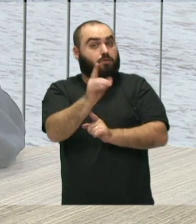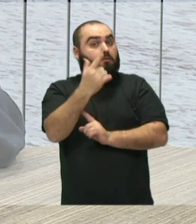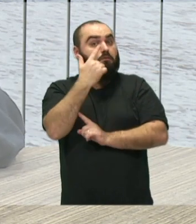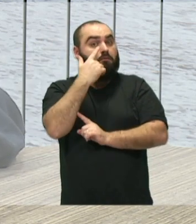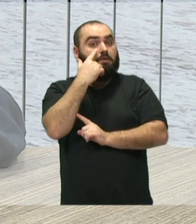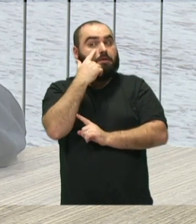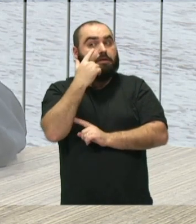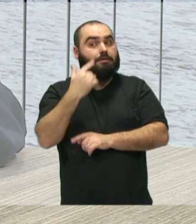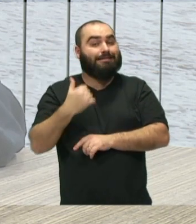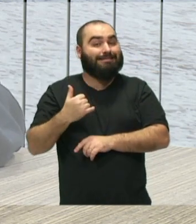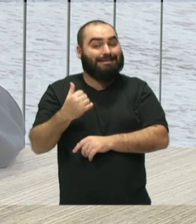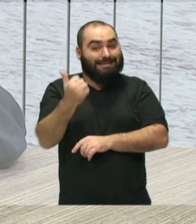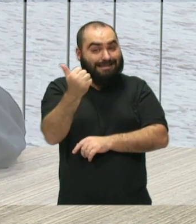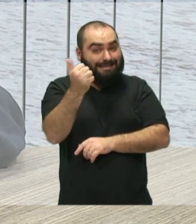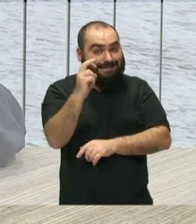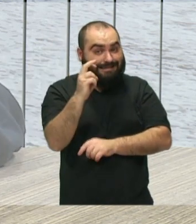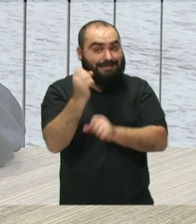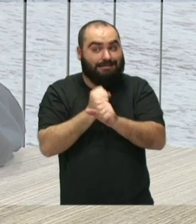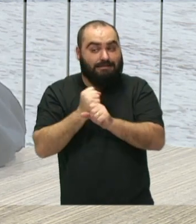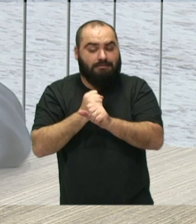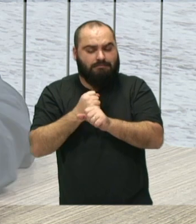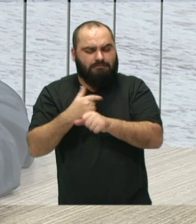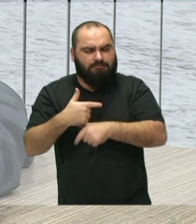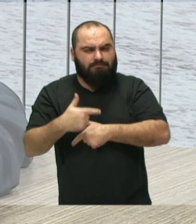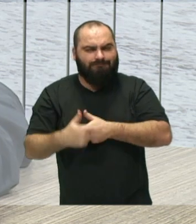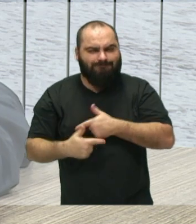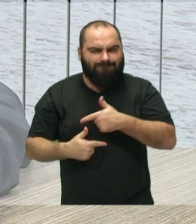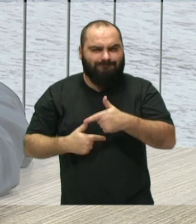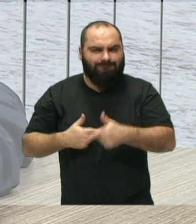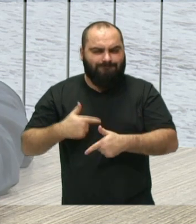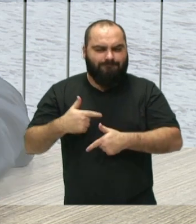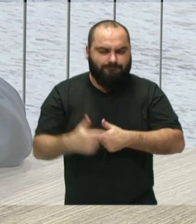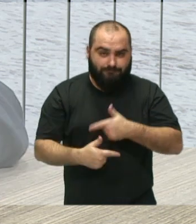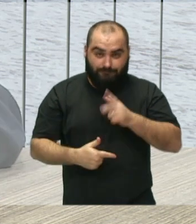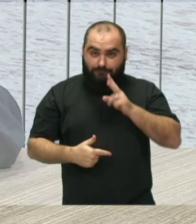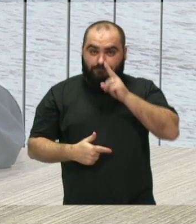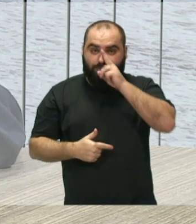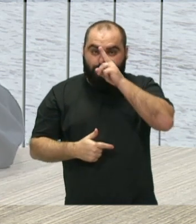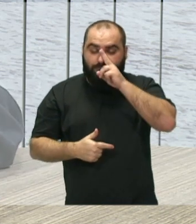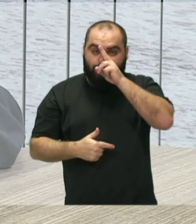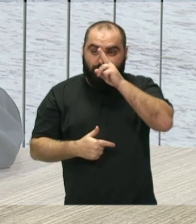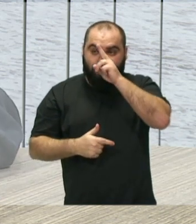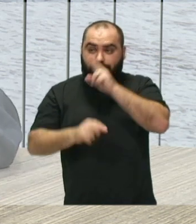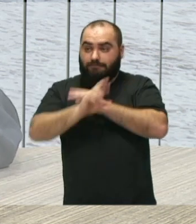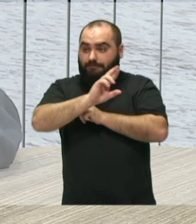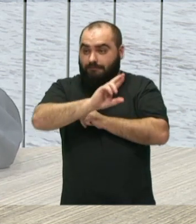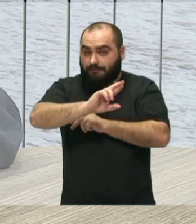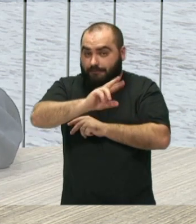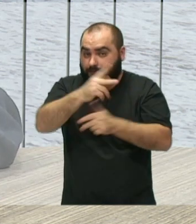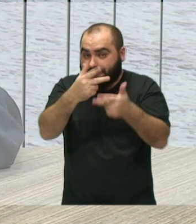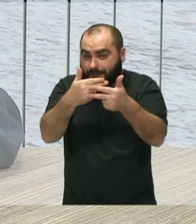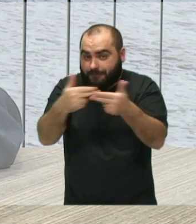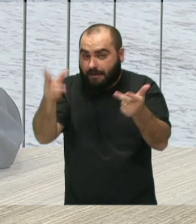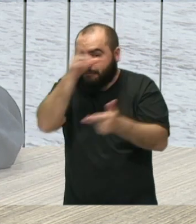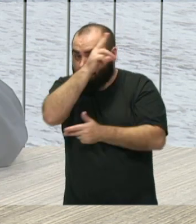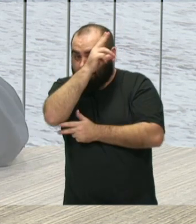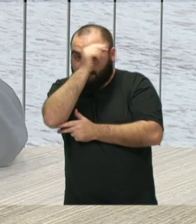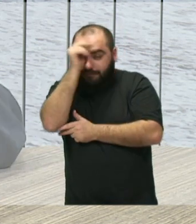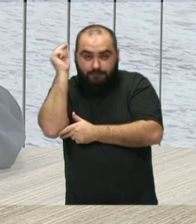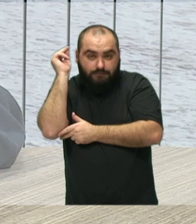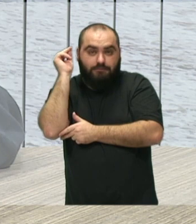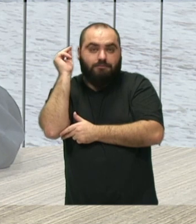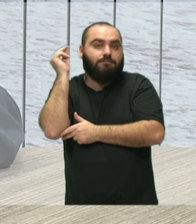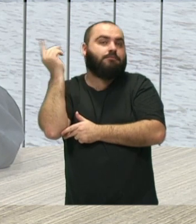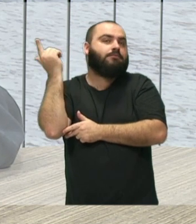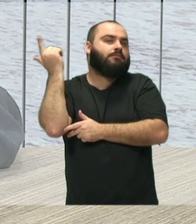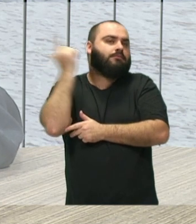15 anos em ampla atividade e atravessando já várias gestões, é a principal conquista. Eu elenco, assim, como